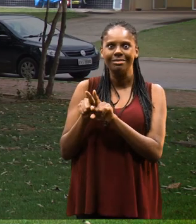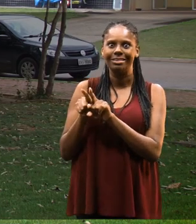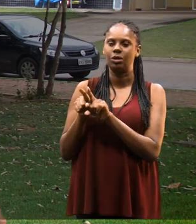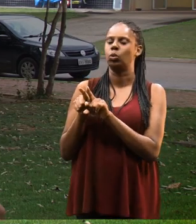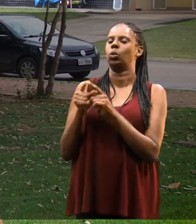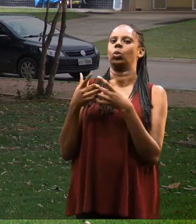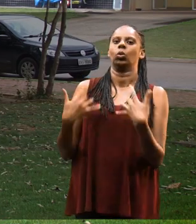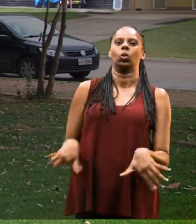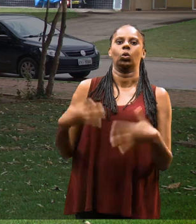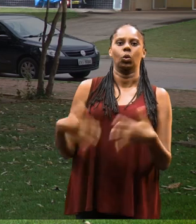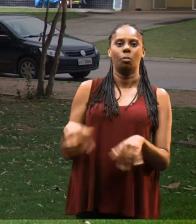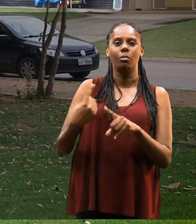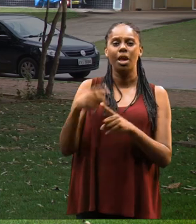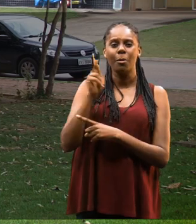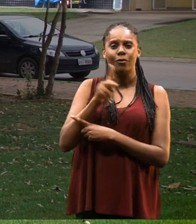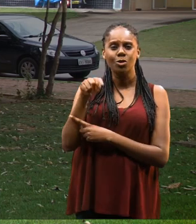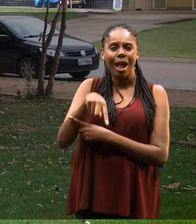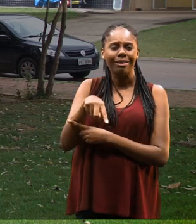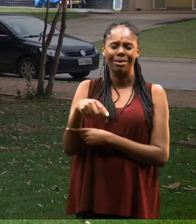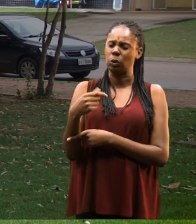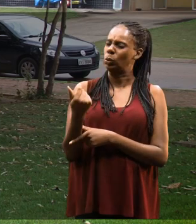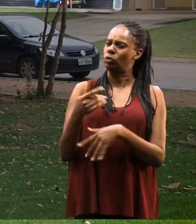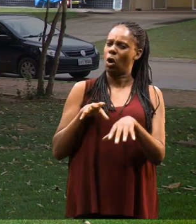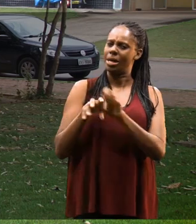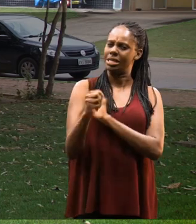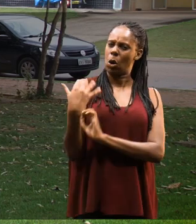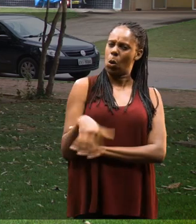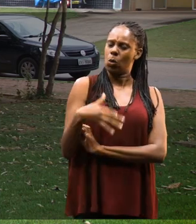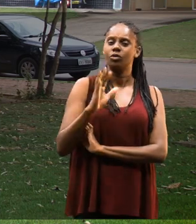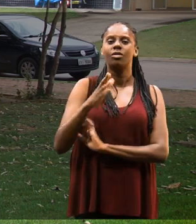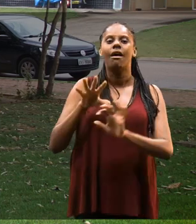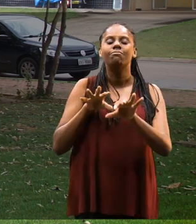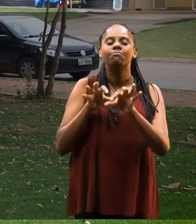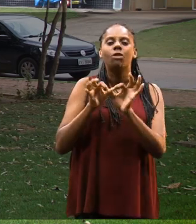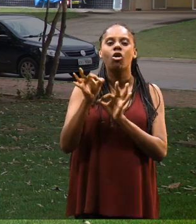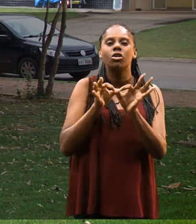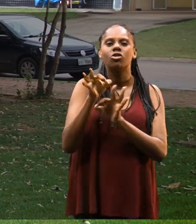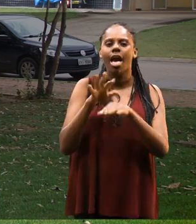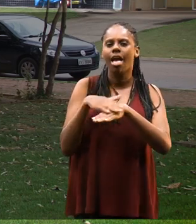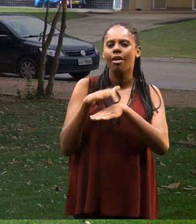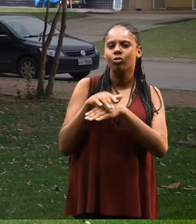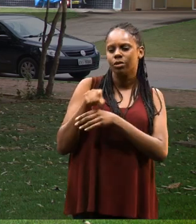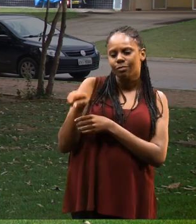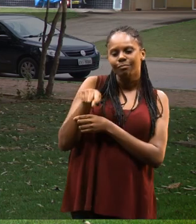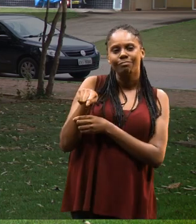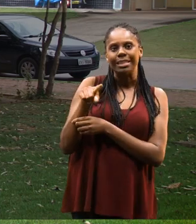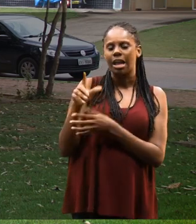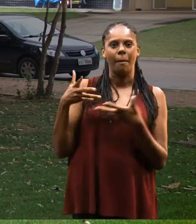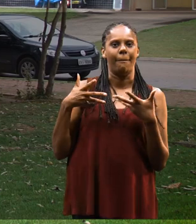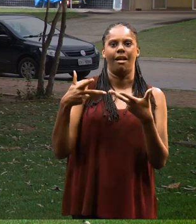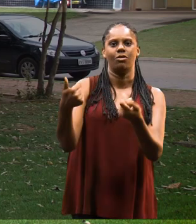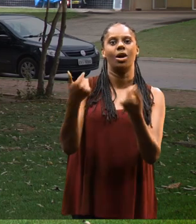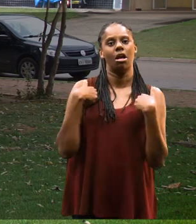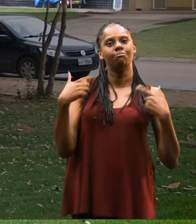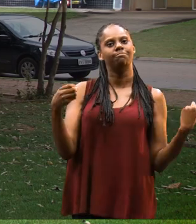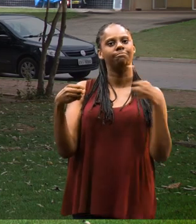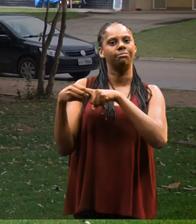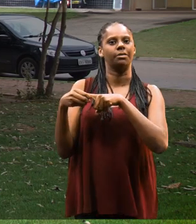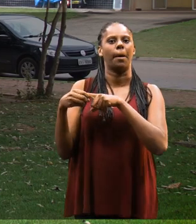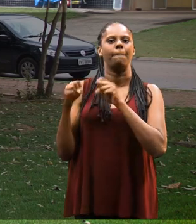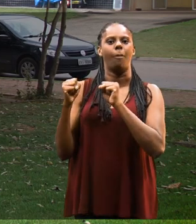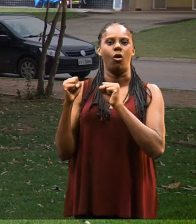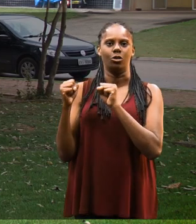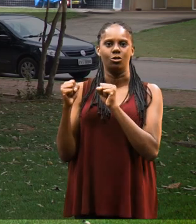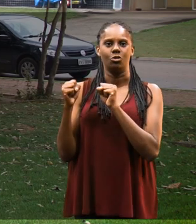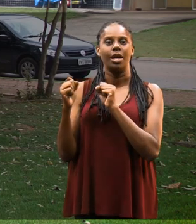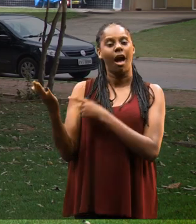tem aqui é enorme, porque os professores daqui são super qualificados e já fizeram projetos tão sensacionais que a gente pode puxar um